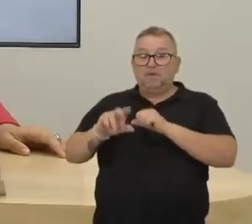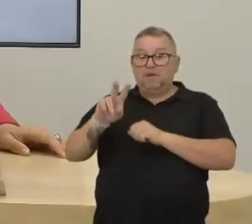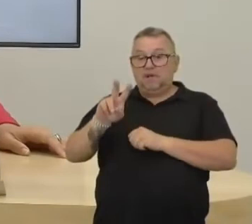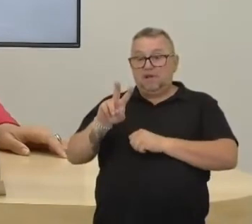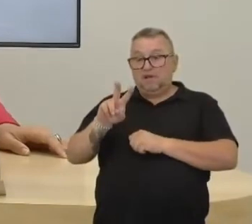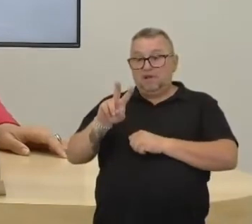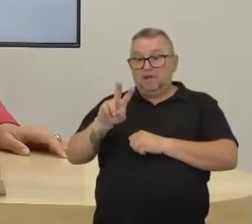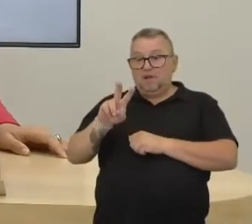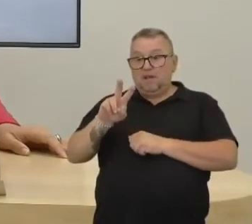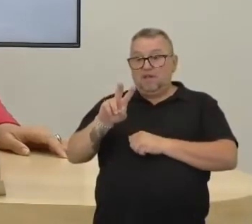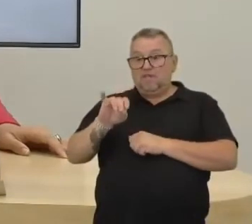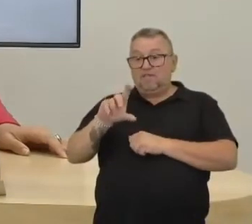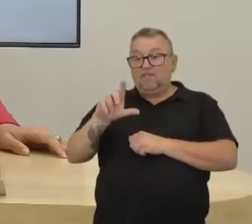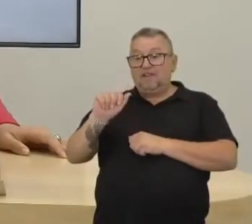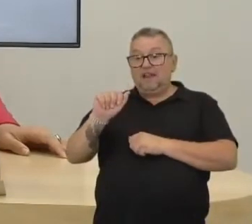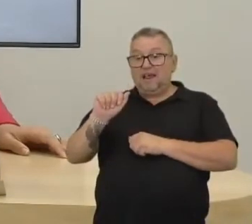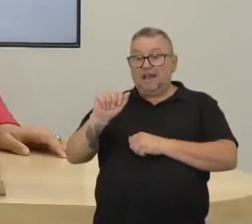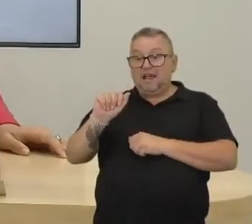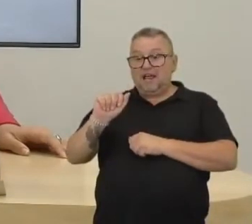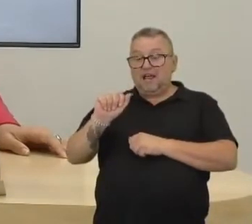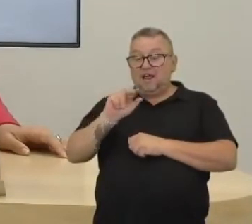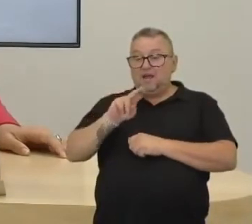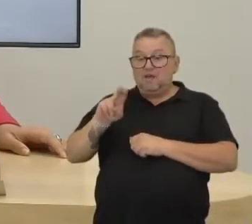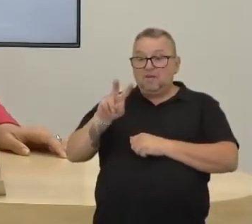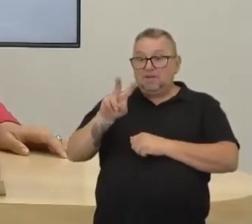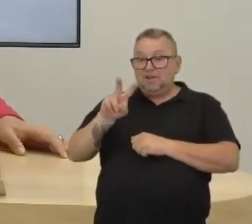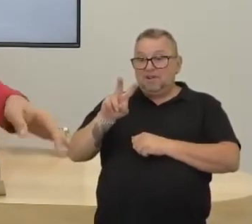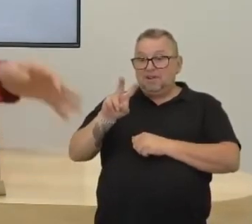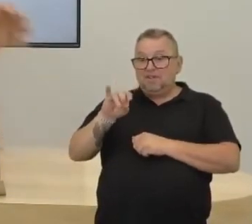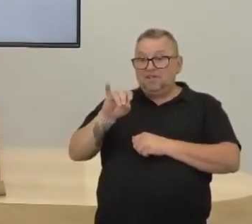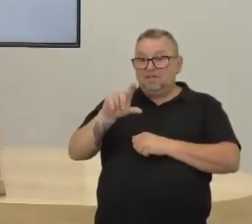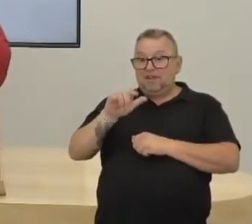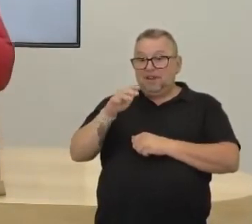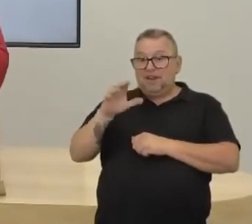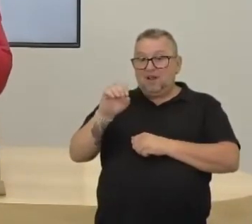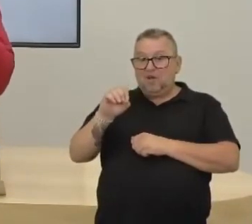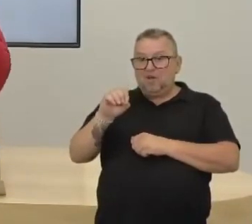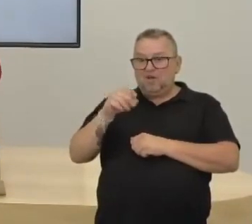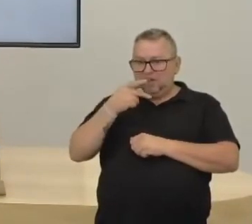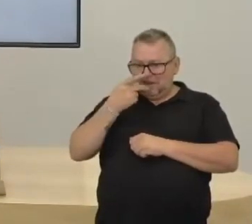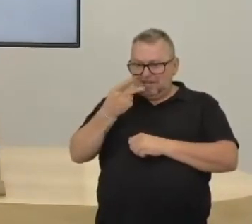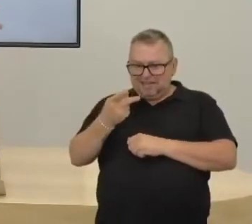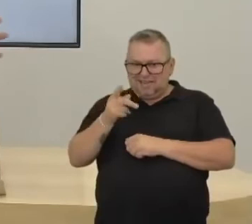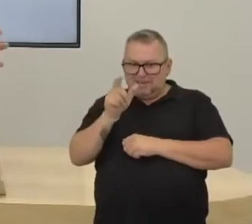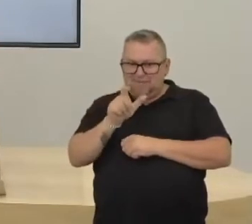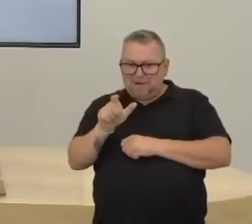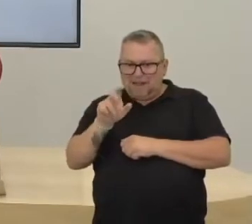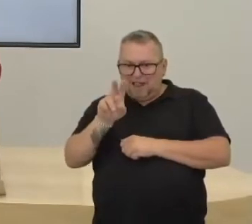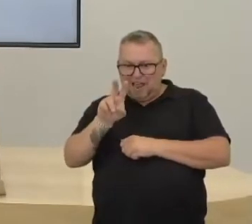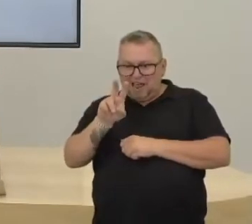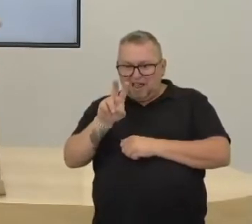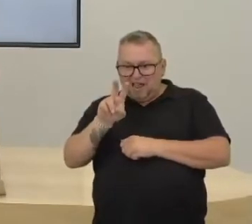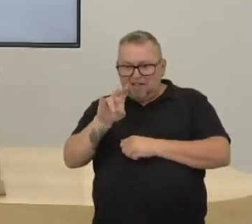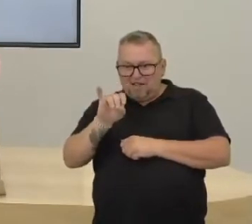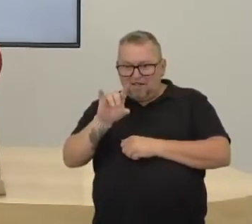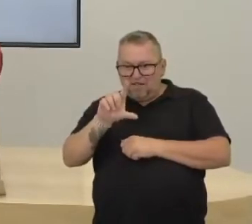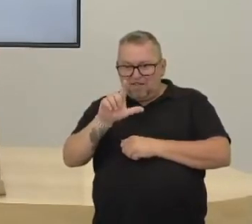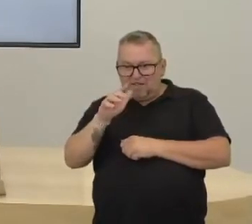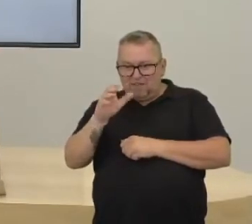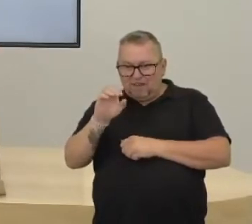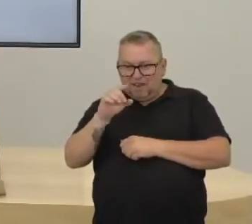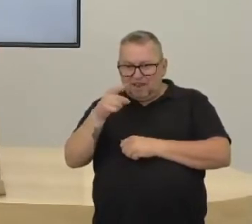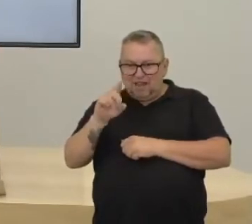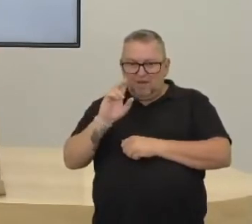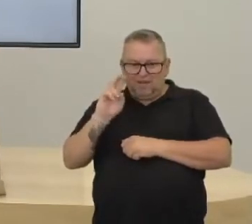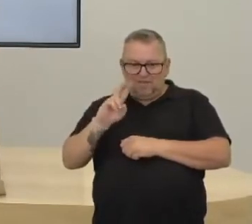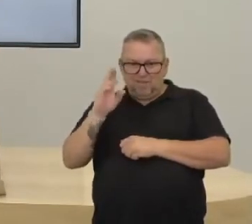vila, ele se torna um vilão. É, vilão. Sabe essa palavra vilão que vocês, às vezes, ouvem em desenhos